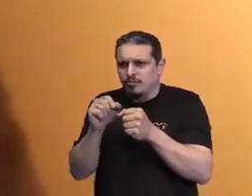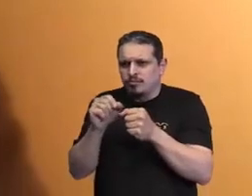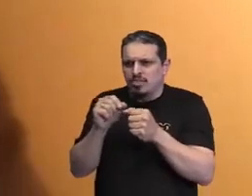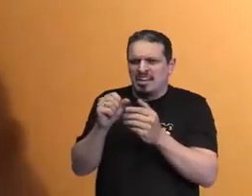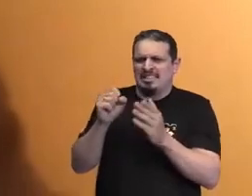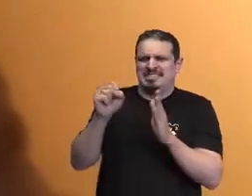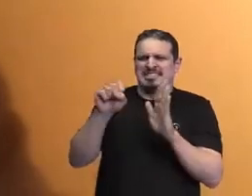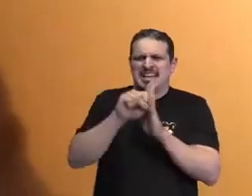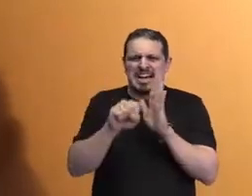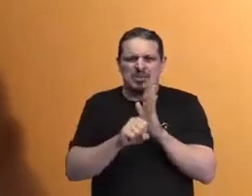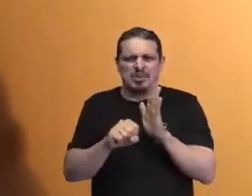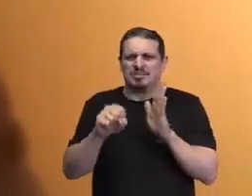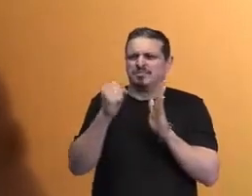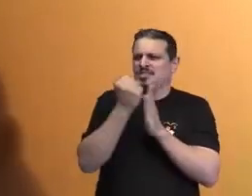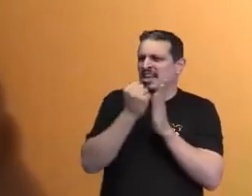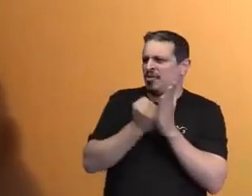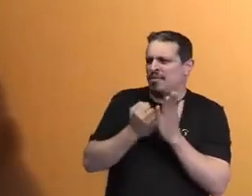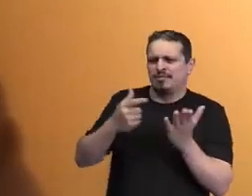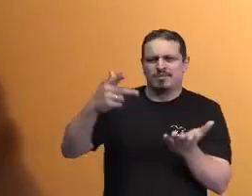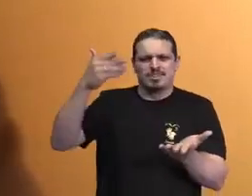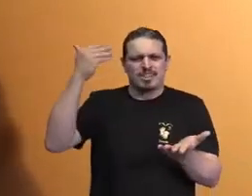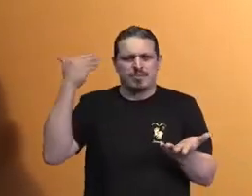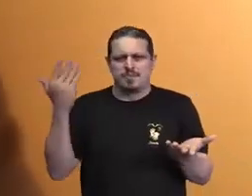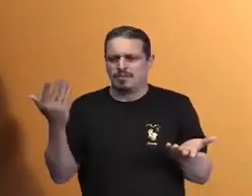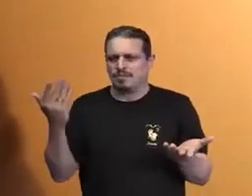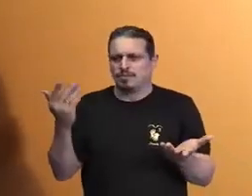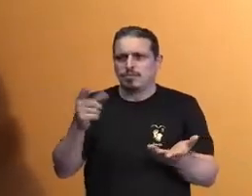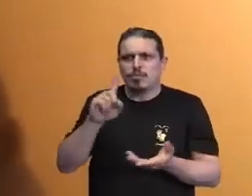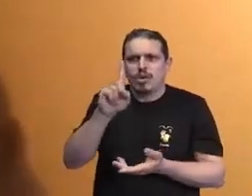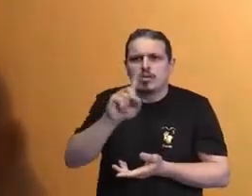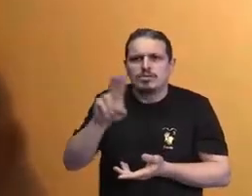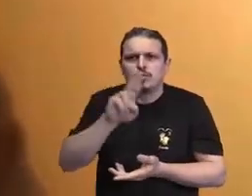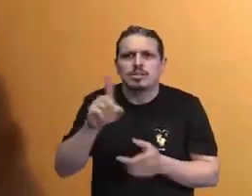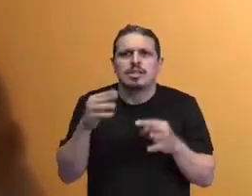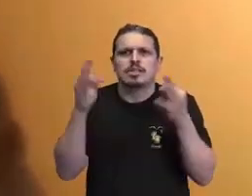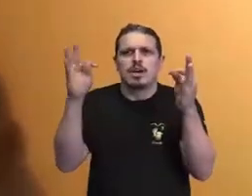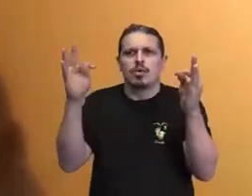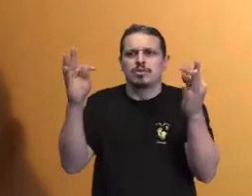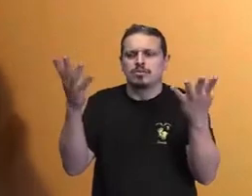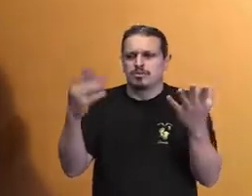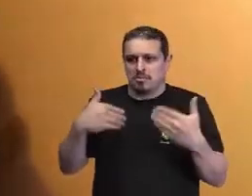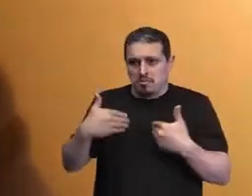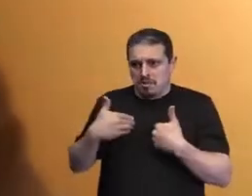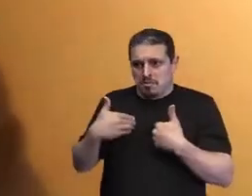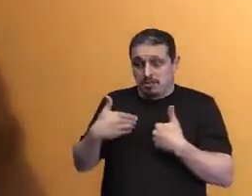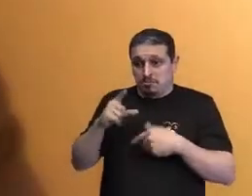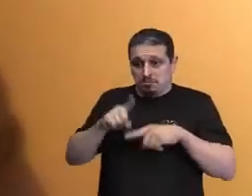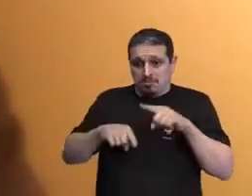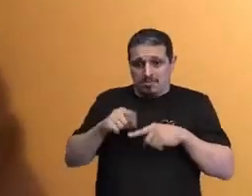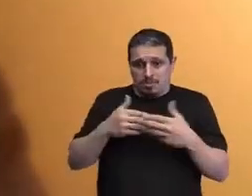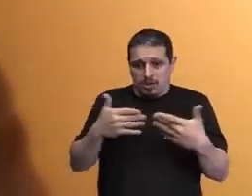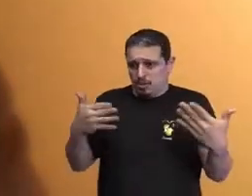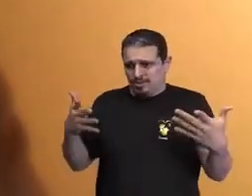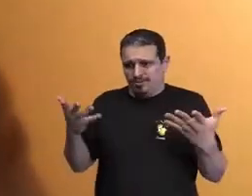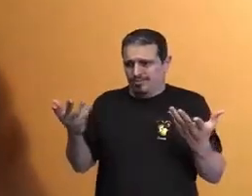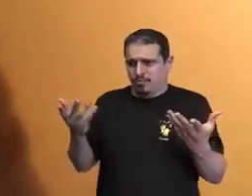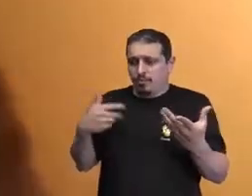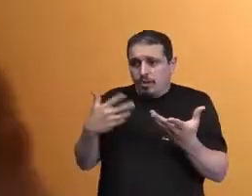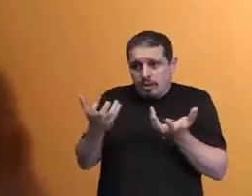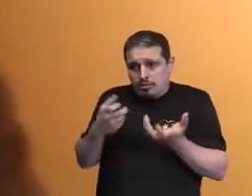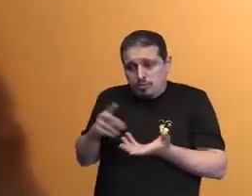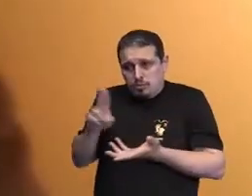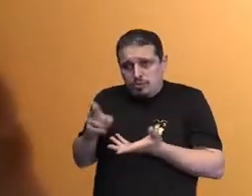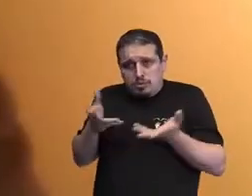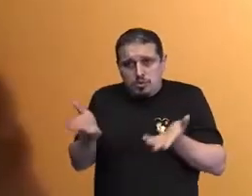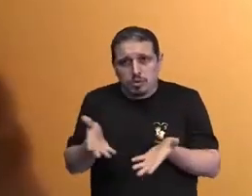Portanto, não é que eu não use tecnologia para as minhas atividades, aliás, eu estou usando agora. É que,